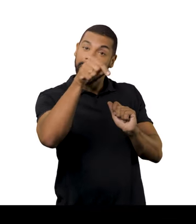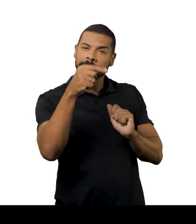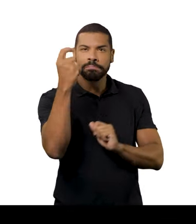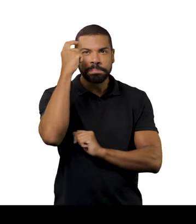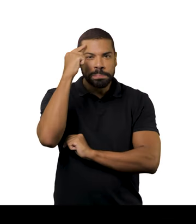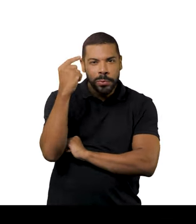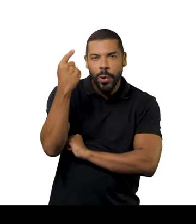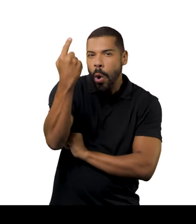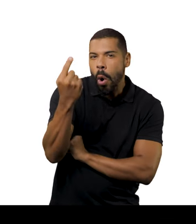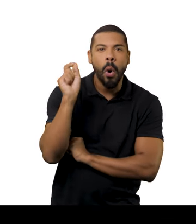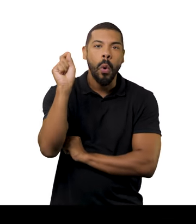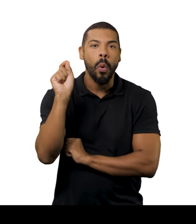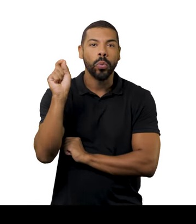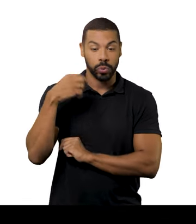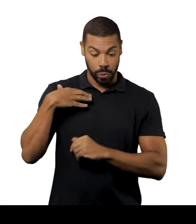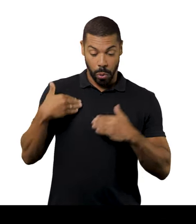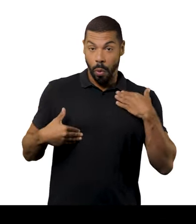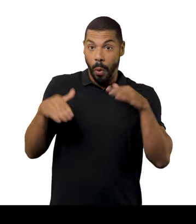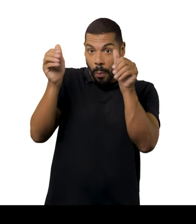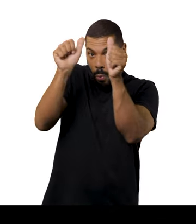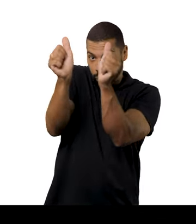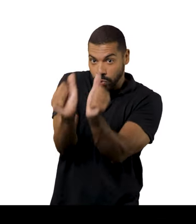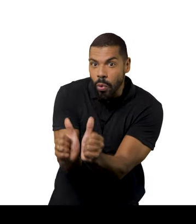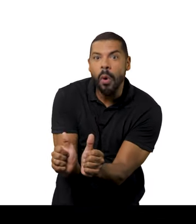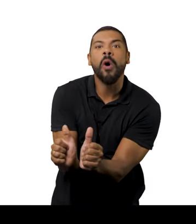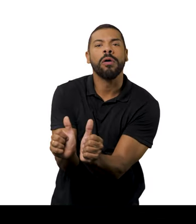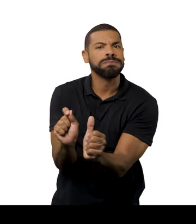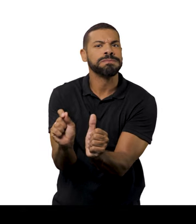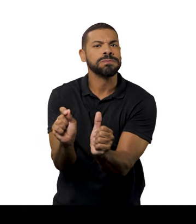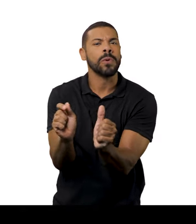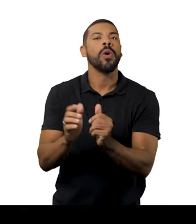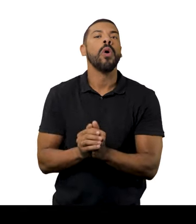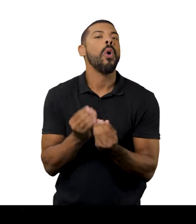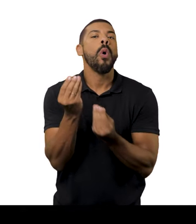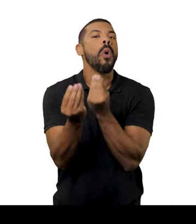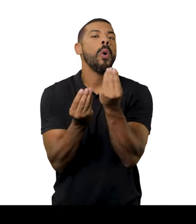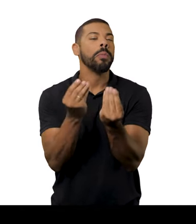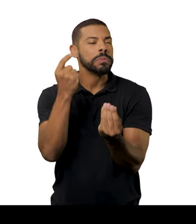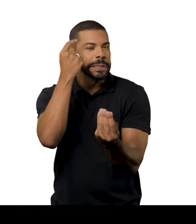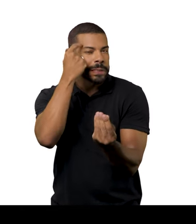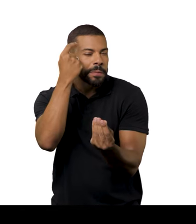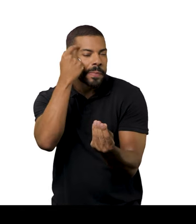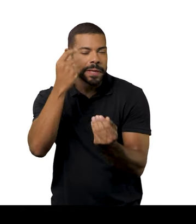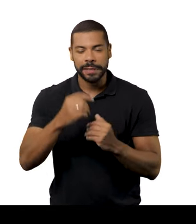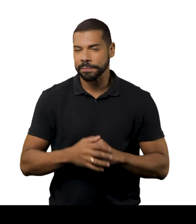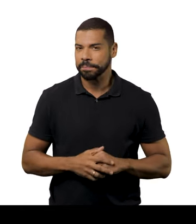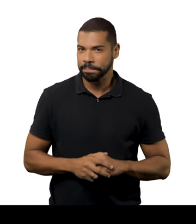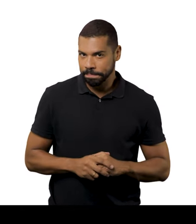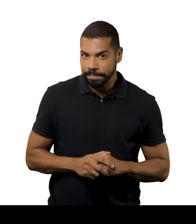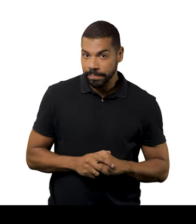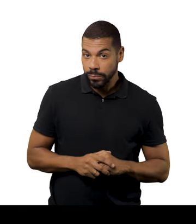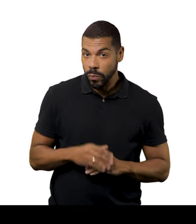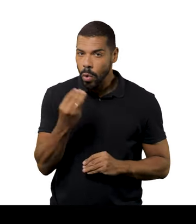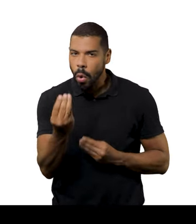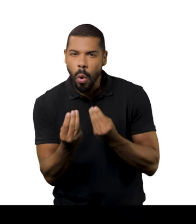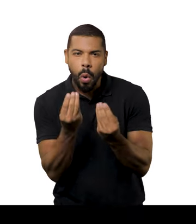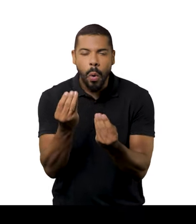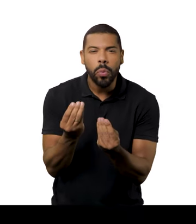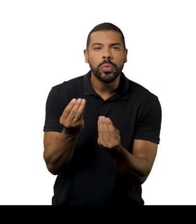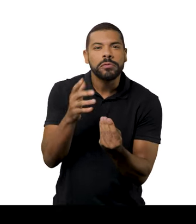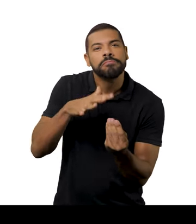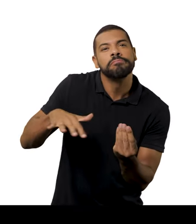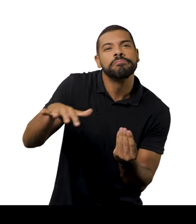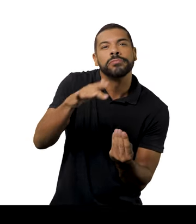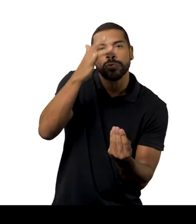acaba tendo essa ideia, essa obsessão do corpo que as pessoas têm agora e também uma coisa um pouco com